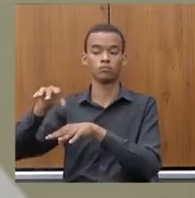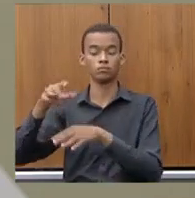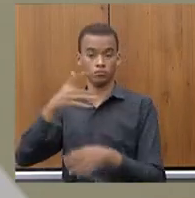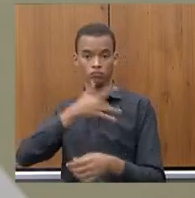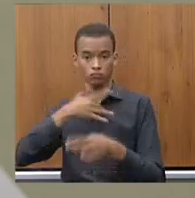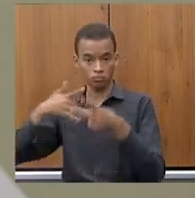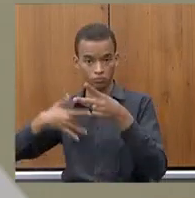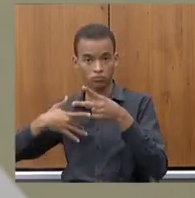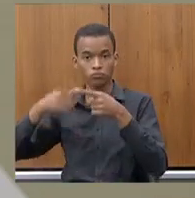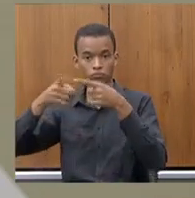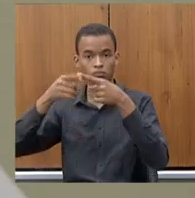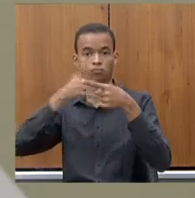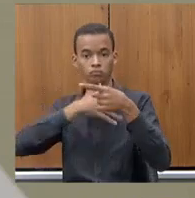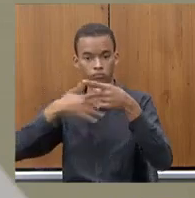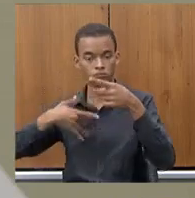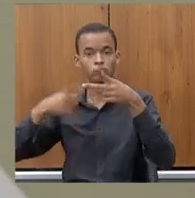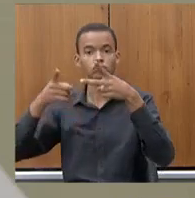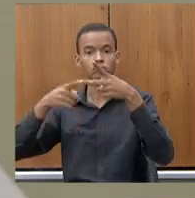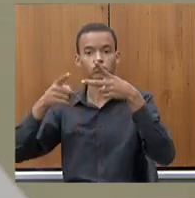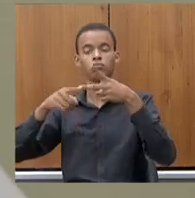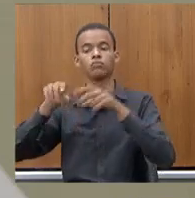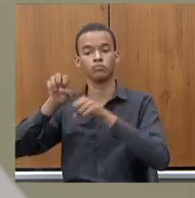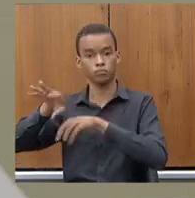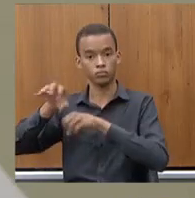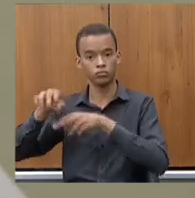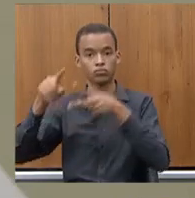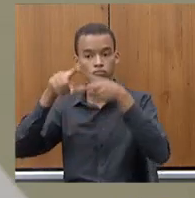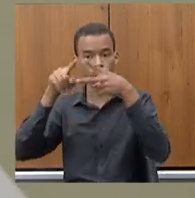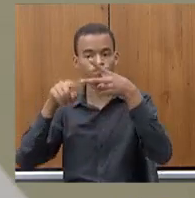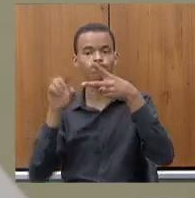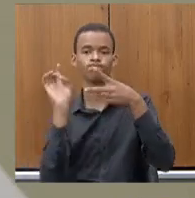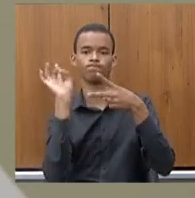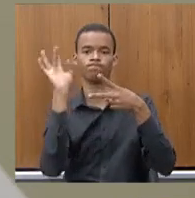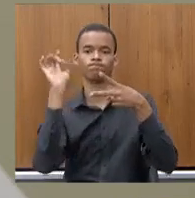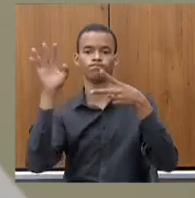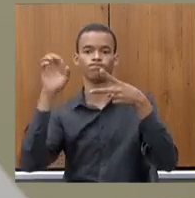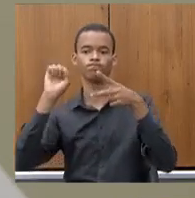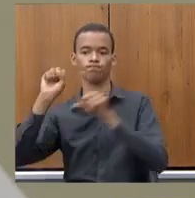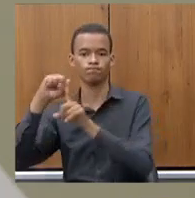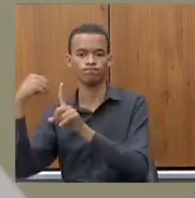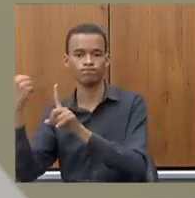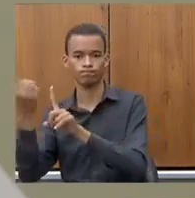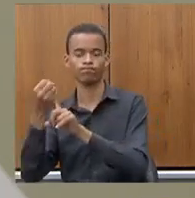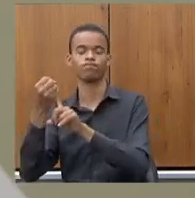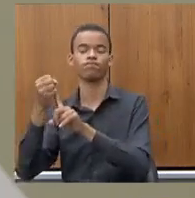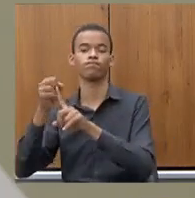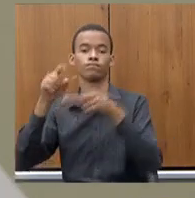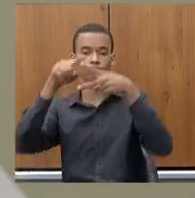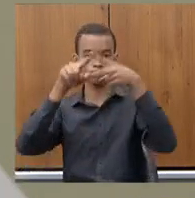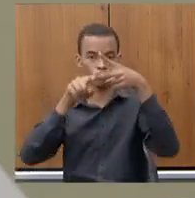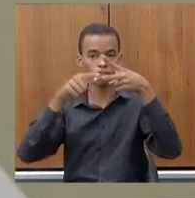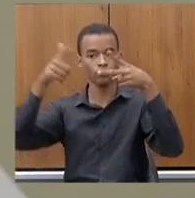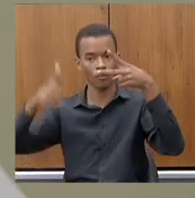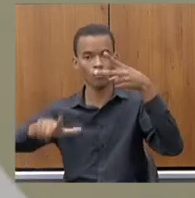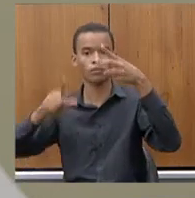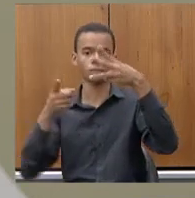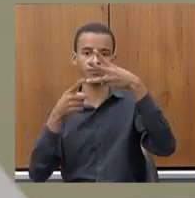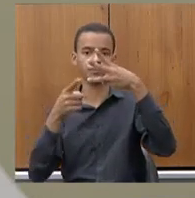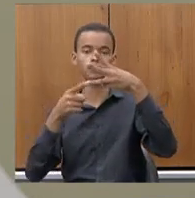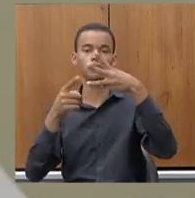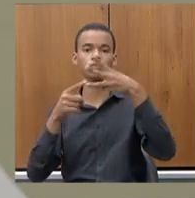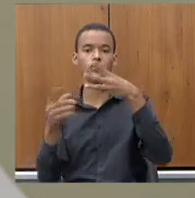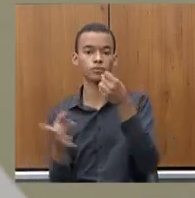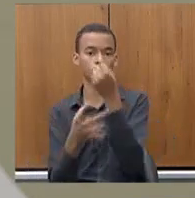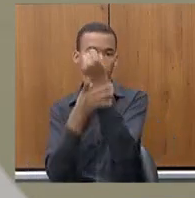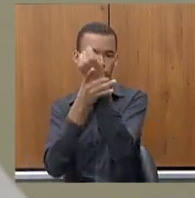principais elos do desenvolvimento de qualquer sociedade e a segurança pública que também são importantes na qualidade